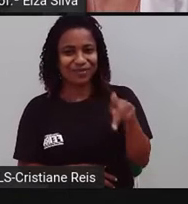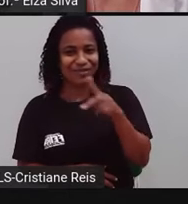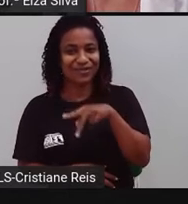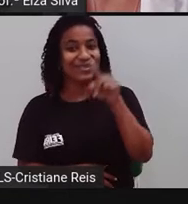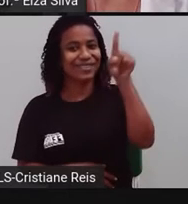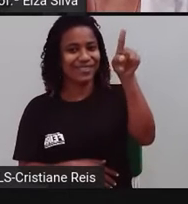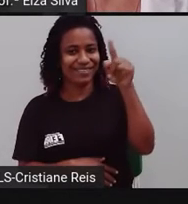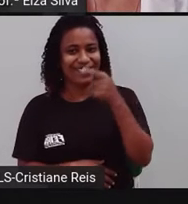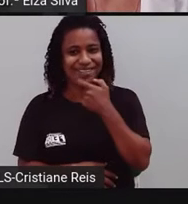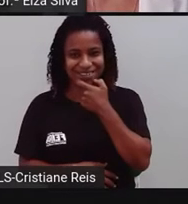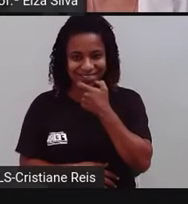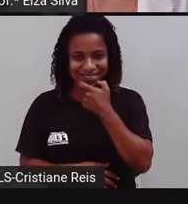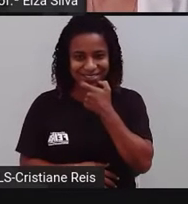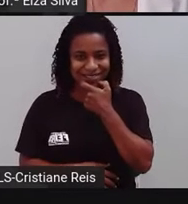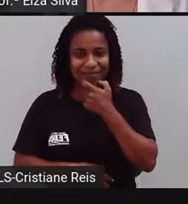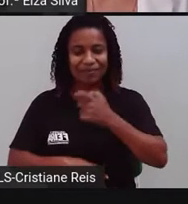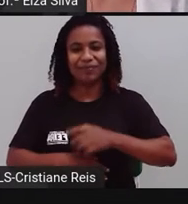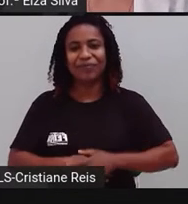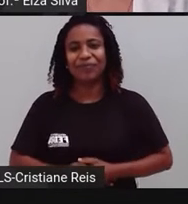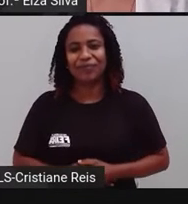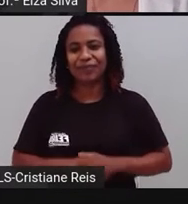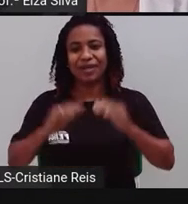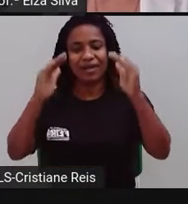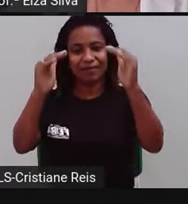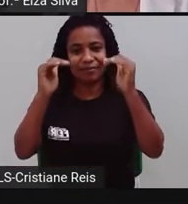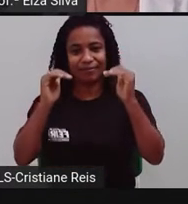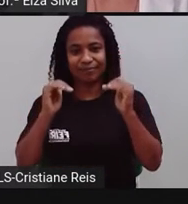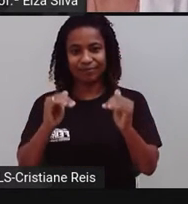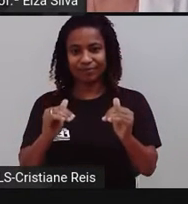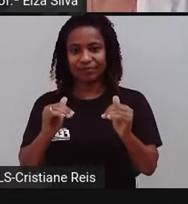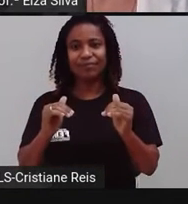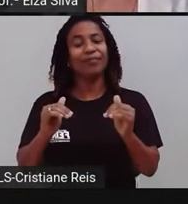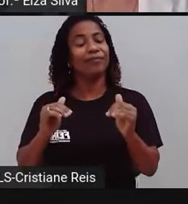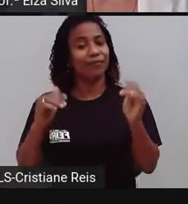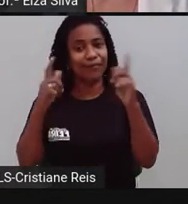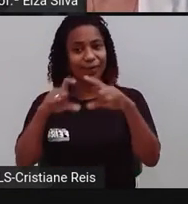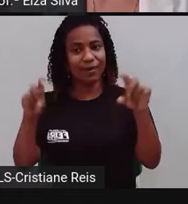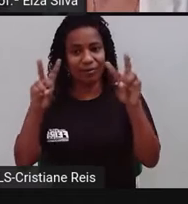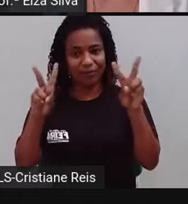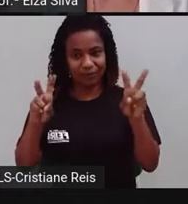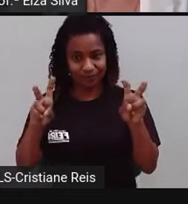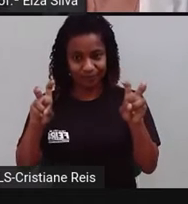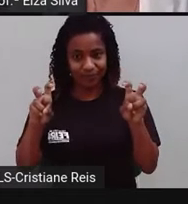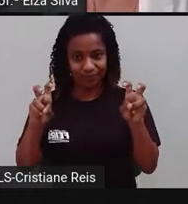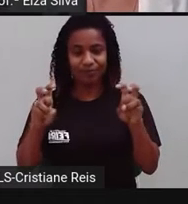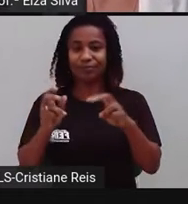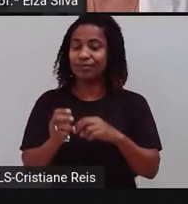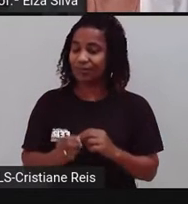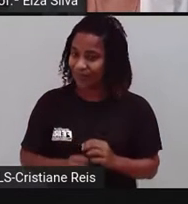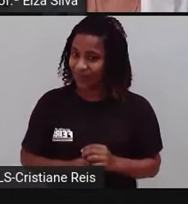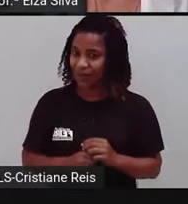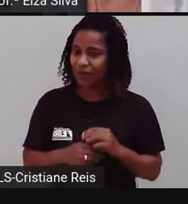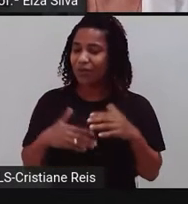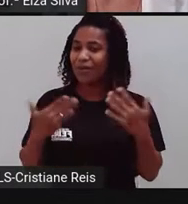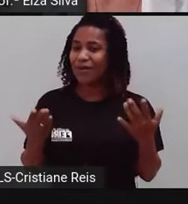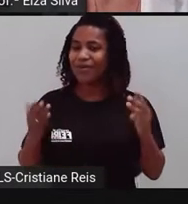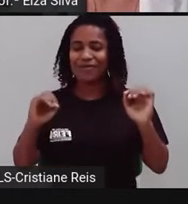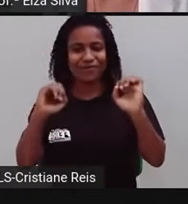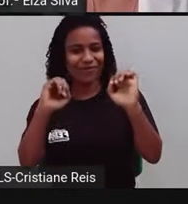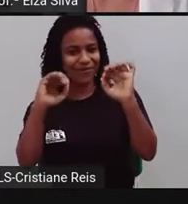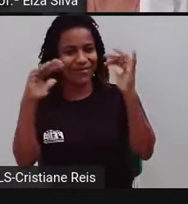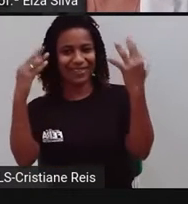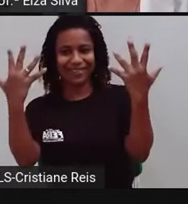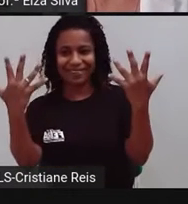seu professor de inglês. Abaixo do cabeçalho, escreva o tema de nossa aula de hoje, celebration,